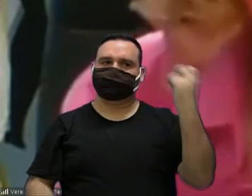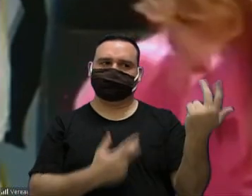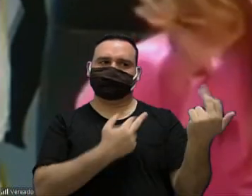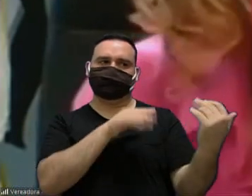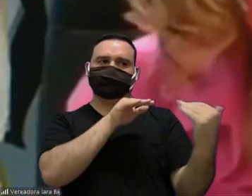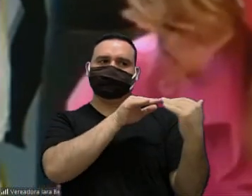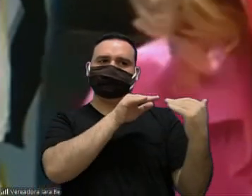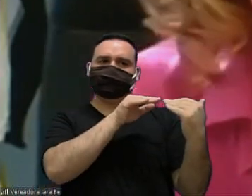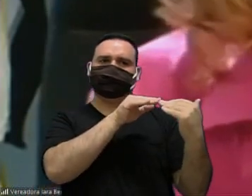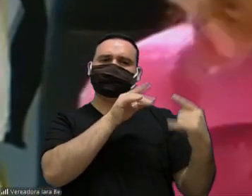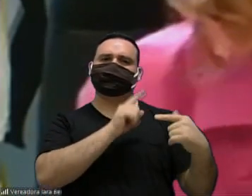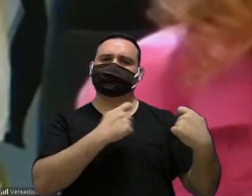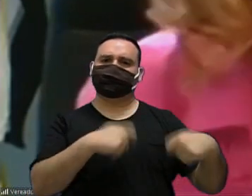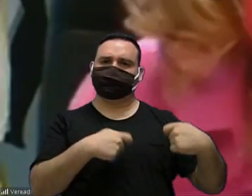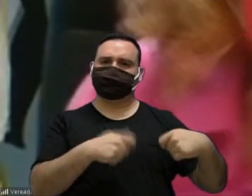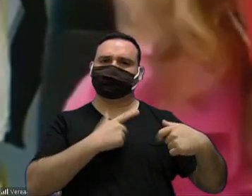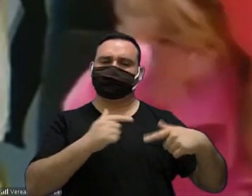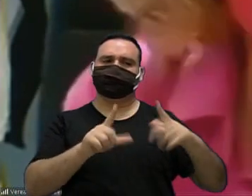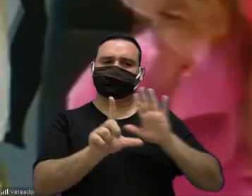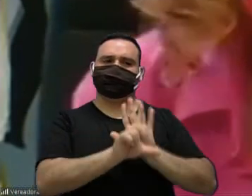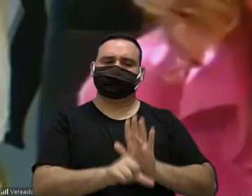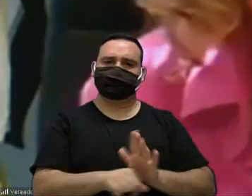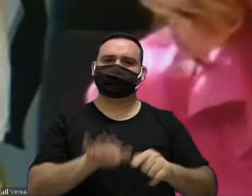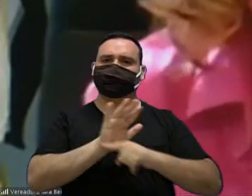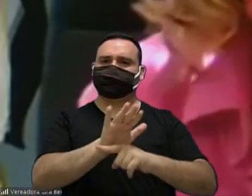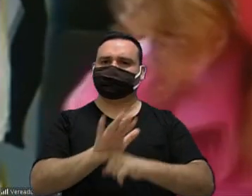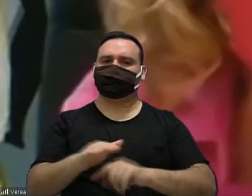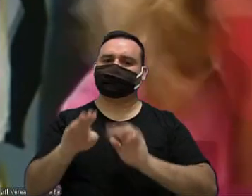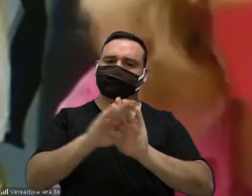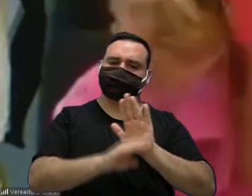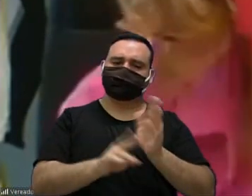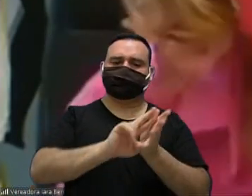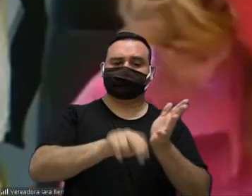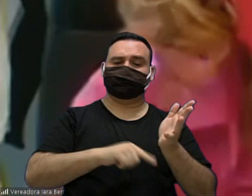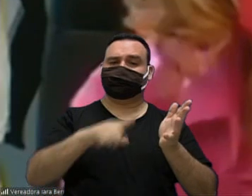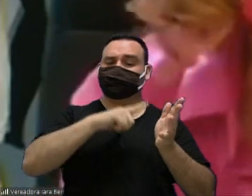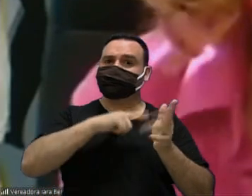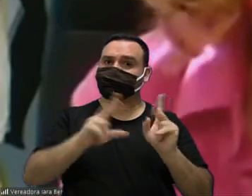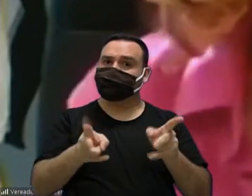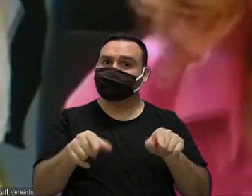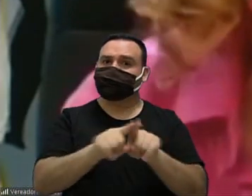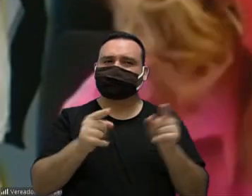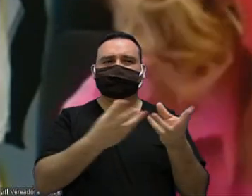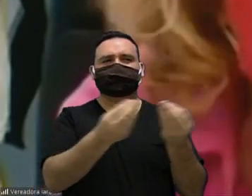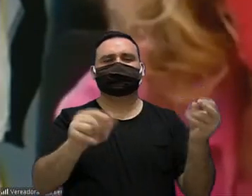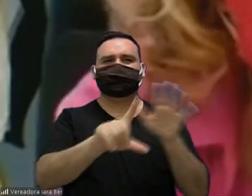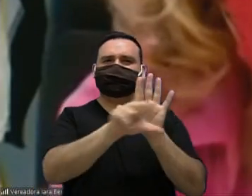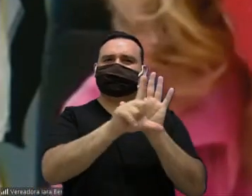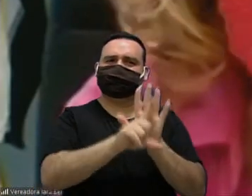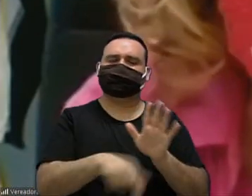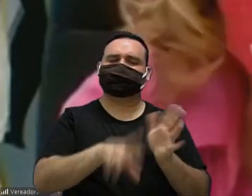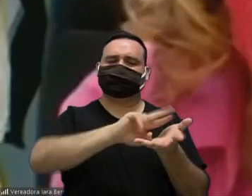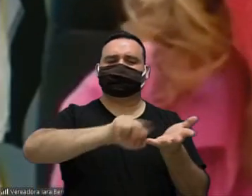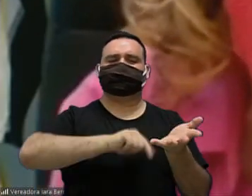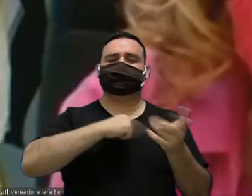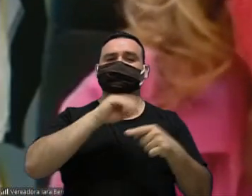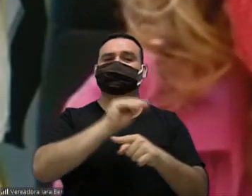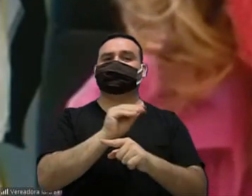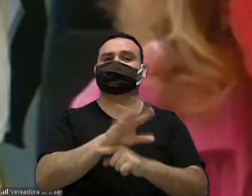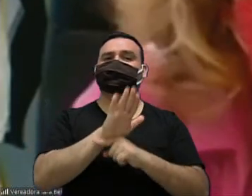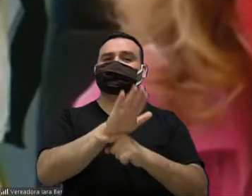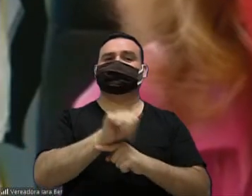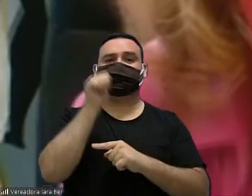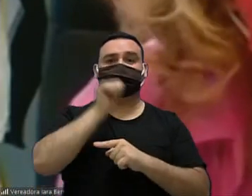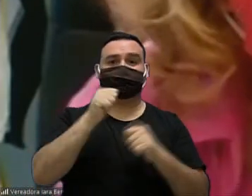fernanda que tem que ter políticas municipais e sim pode ter e tem nós temos muitas políticas municipais de proteção a mulher